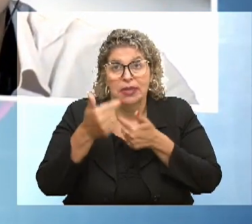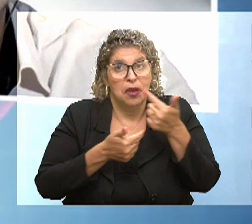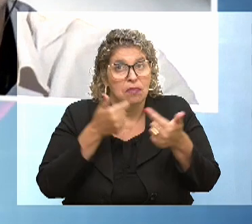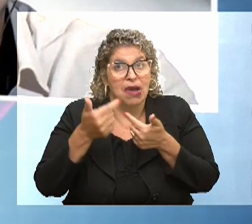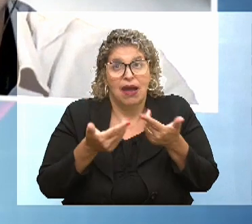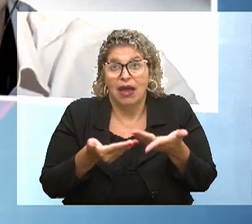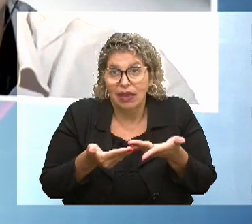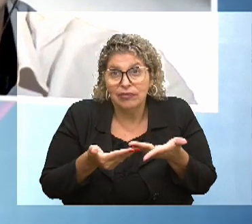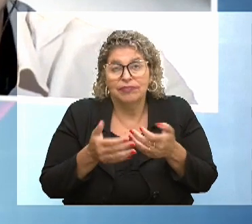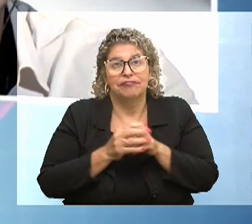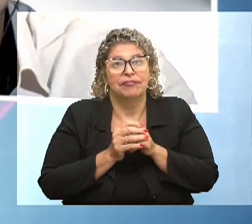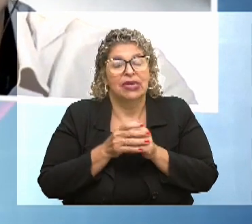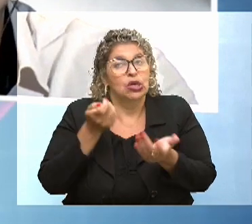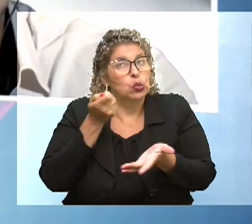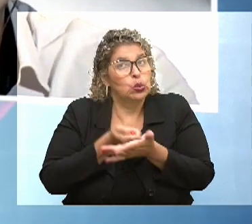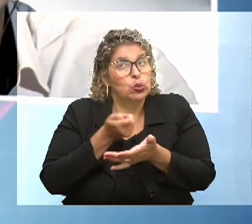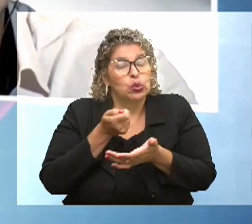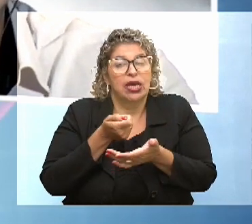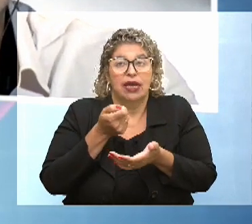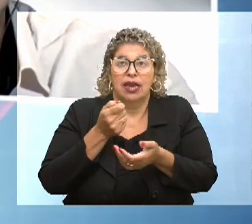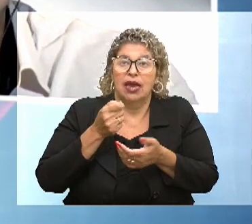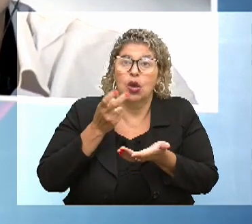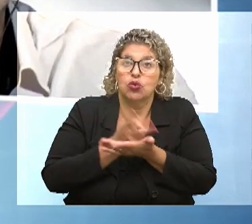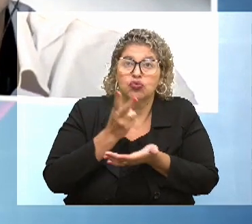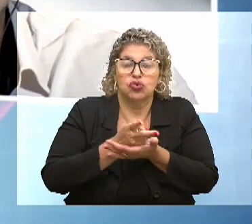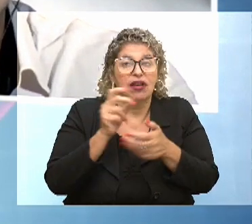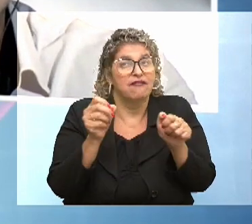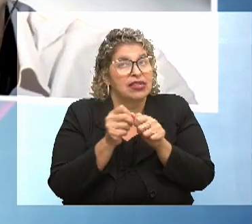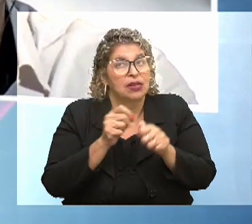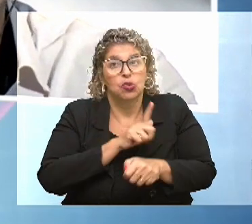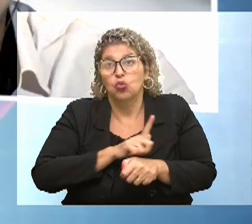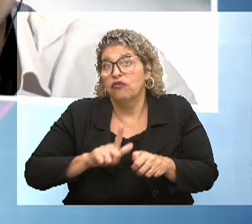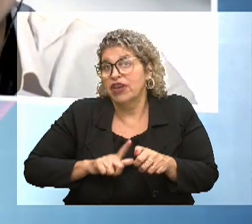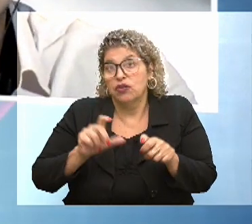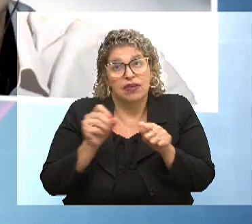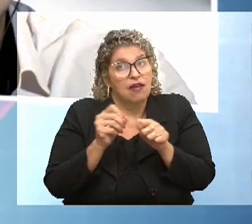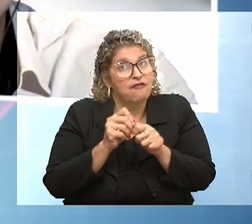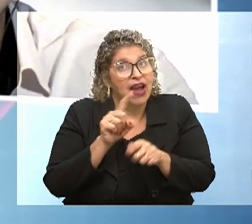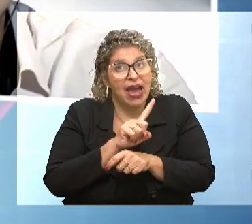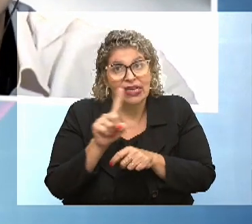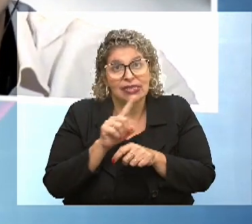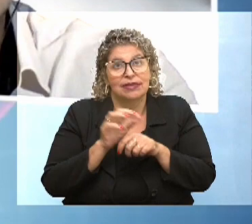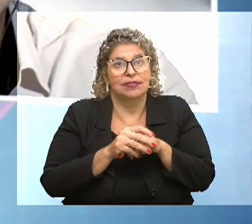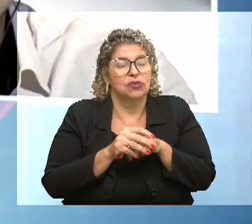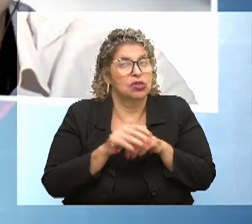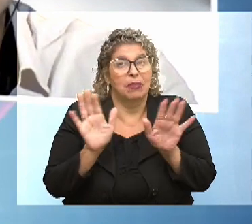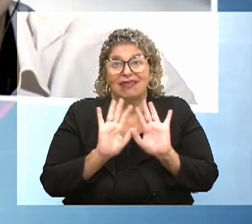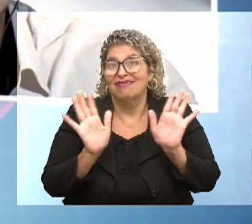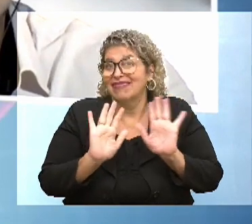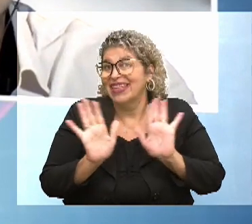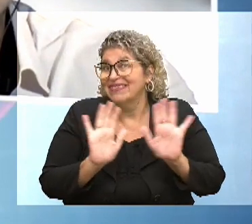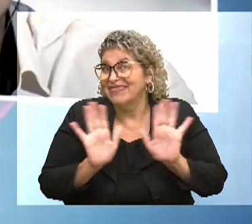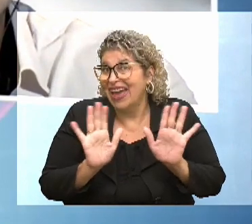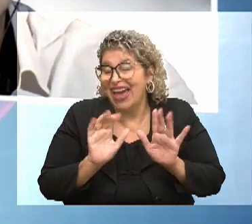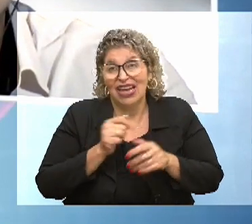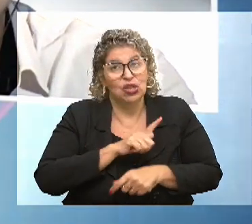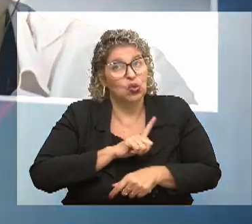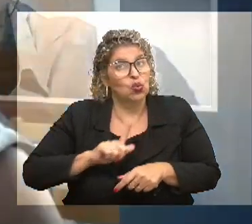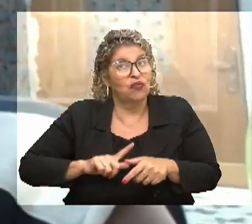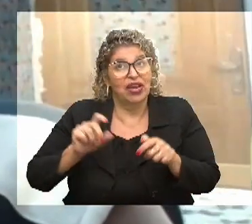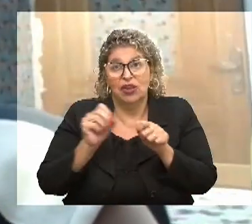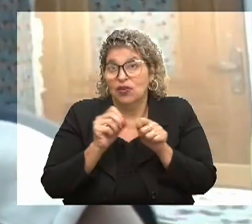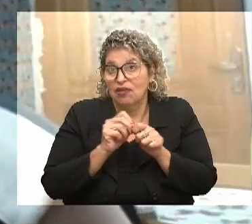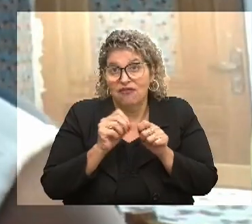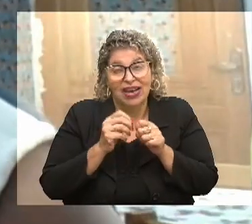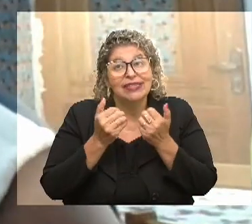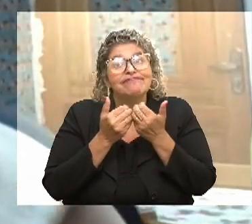nós continuar fazendo o que o governo não faz, eu também não tenho nada contra o que o governo não faz, quando